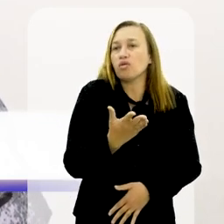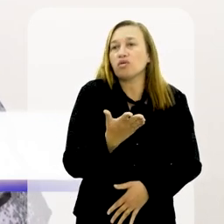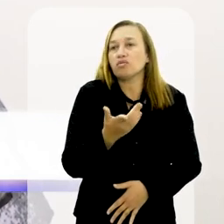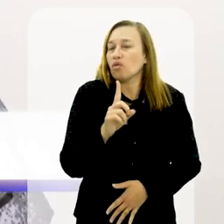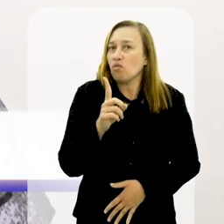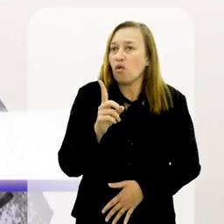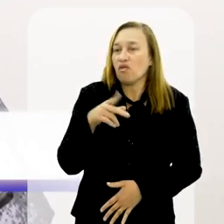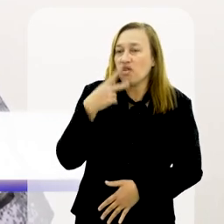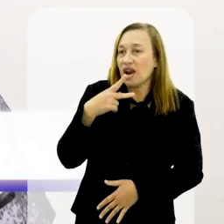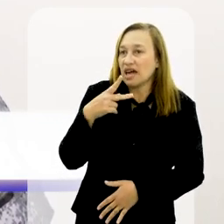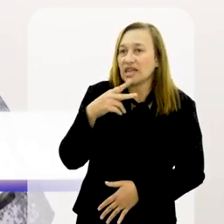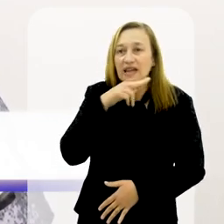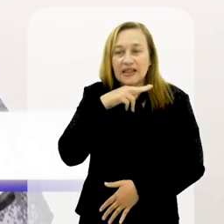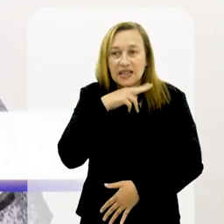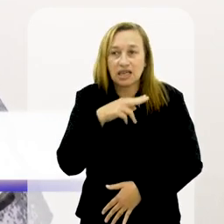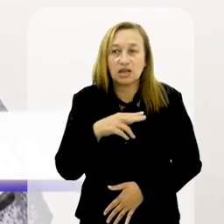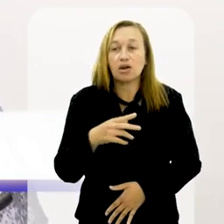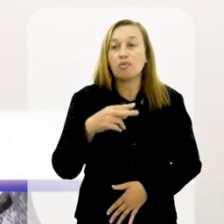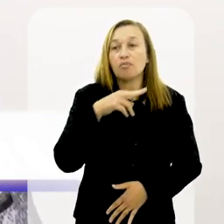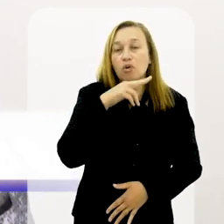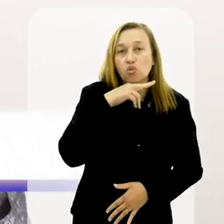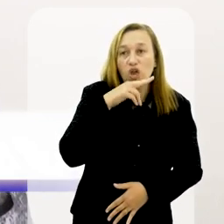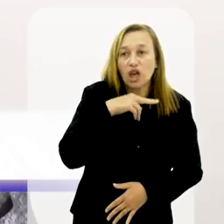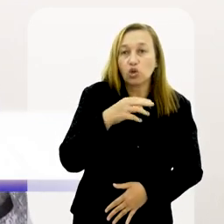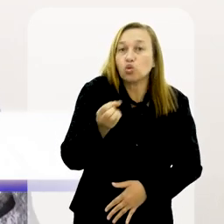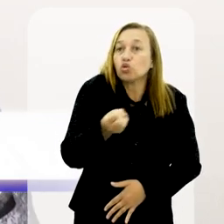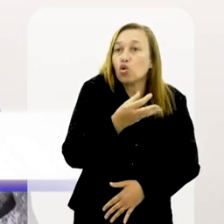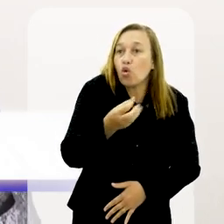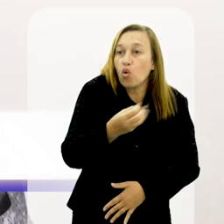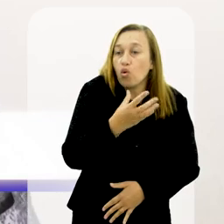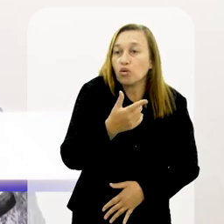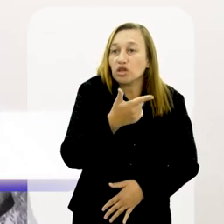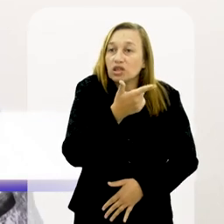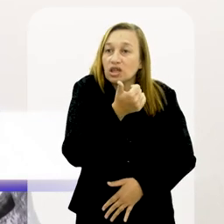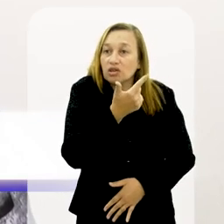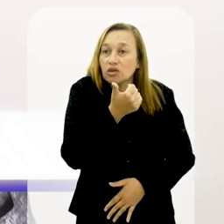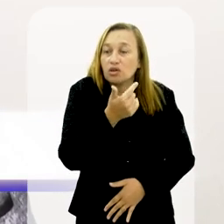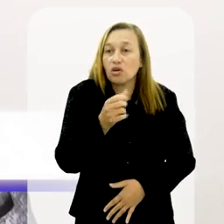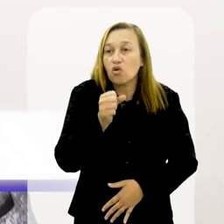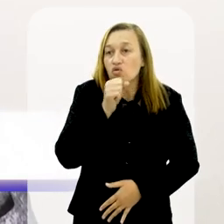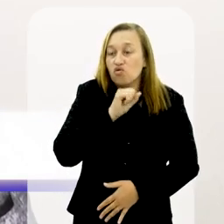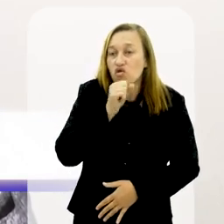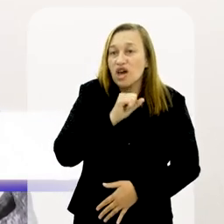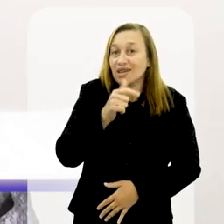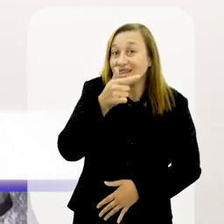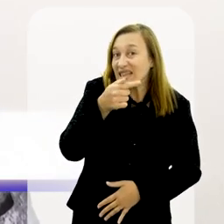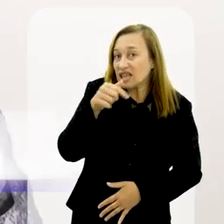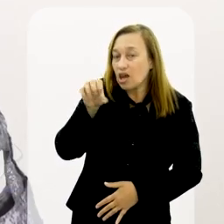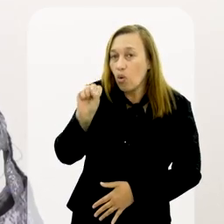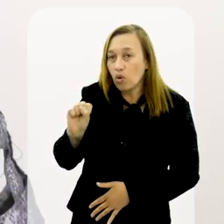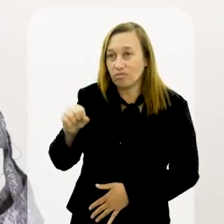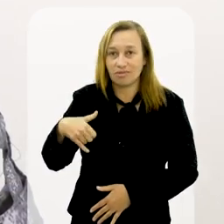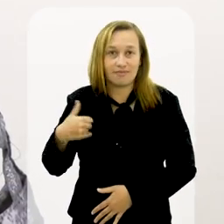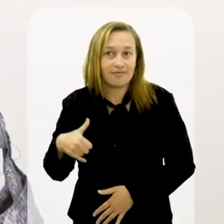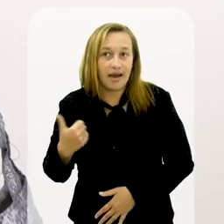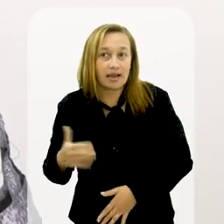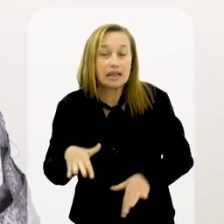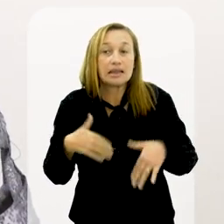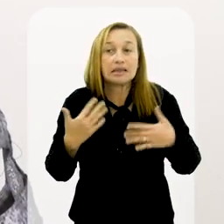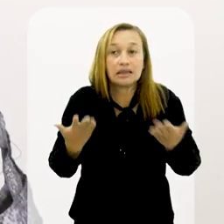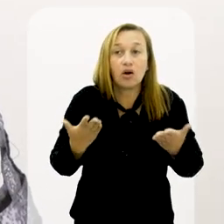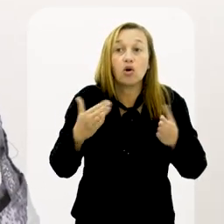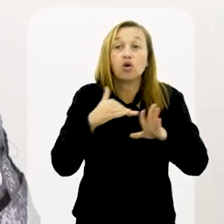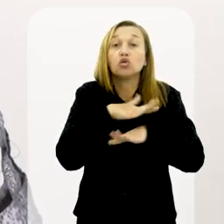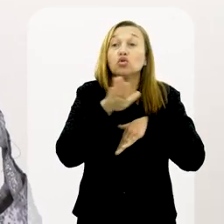contar a minha neta. O meu médio mais novo tem 12 anos e o meu mais velho tem 78. Então, eu